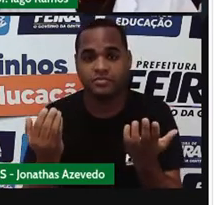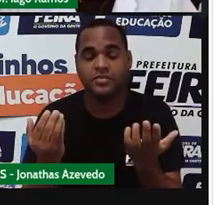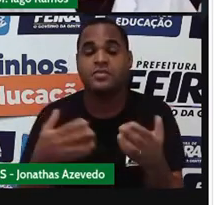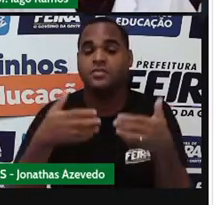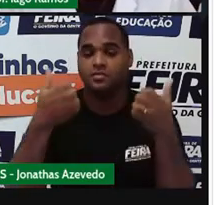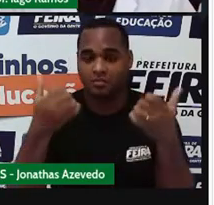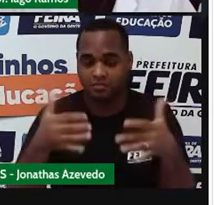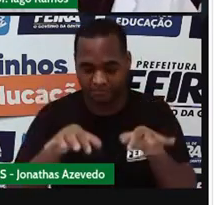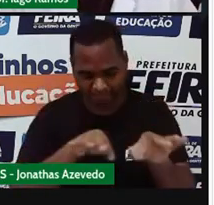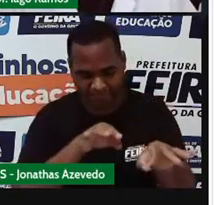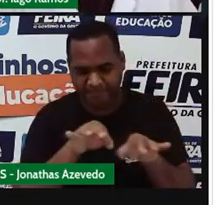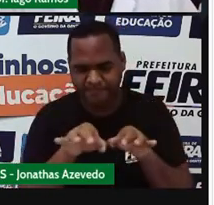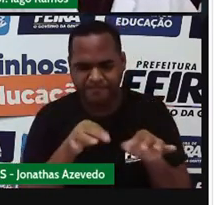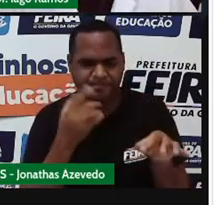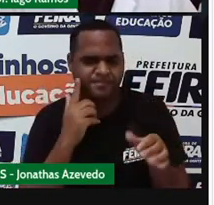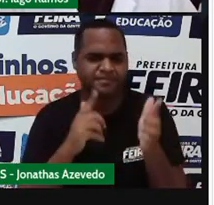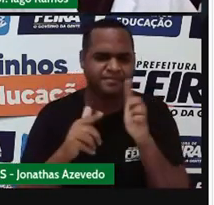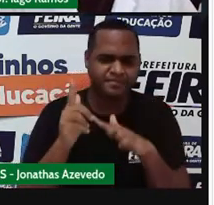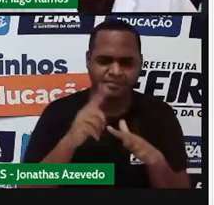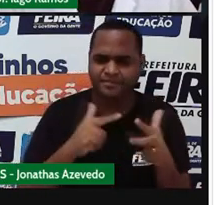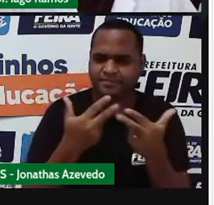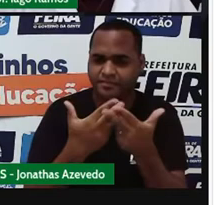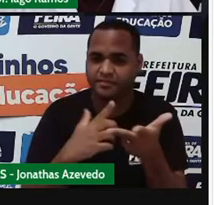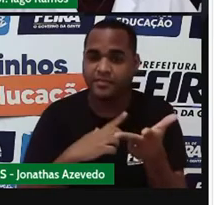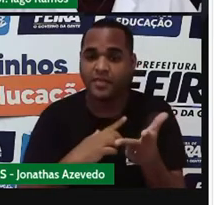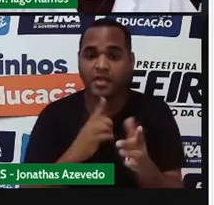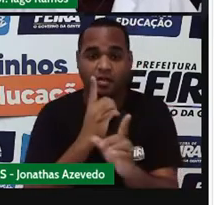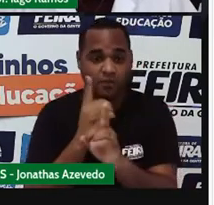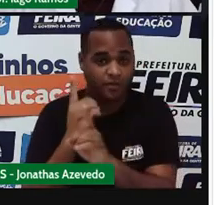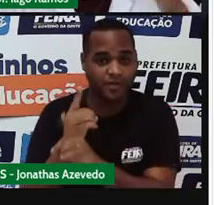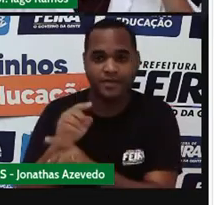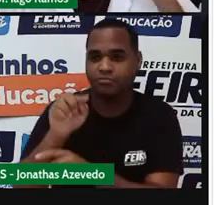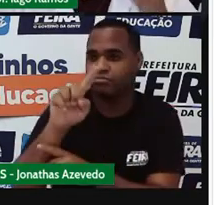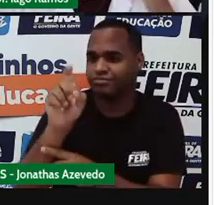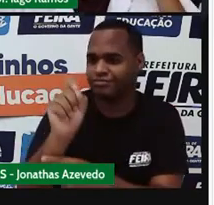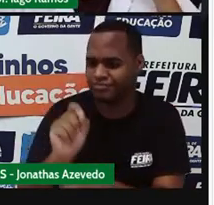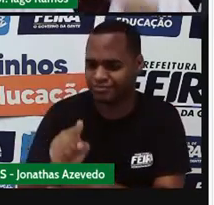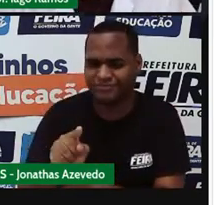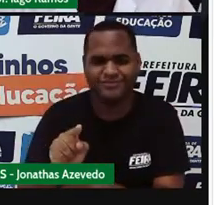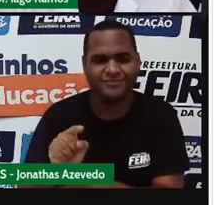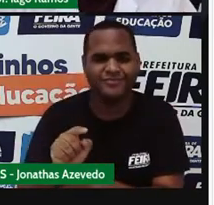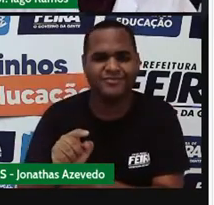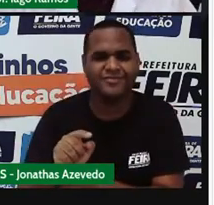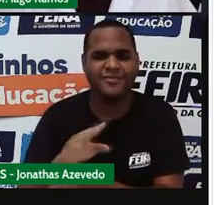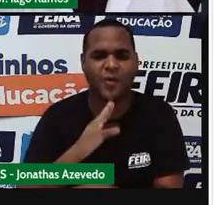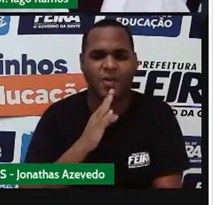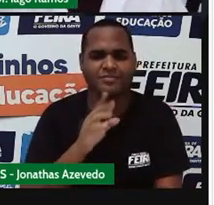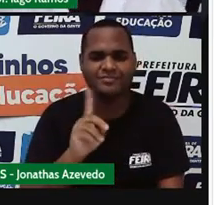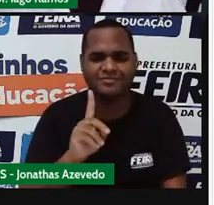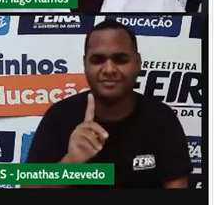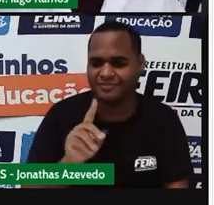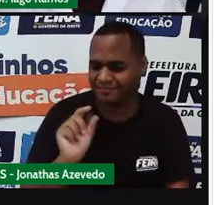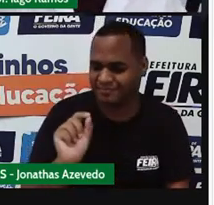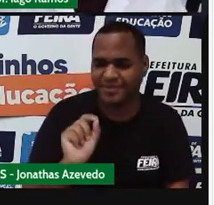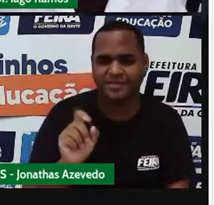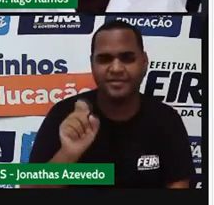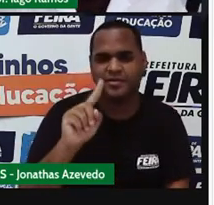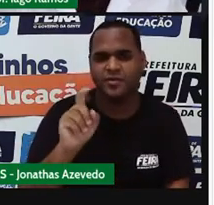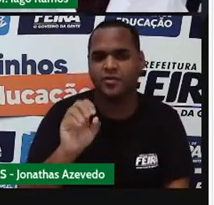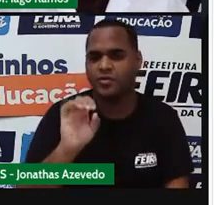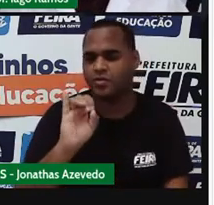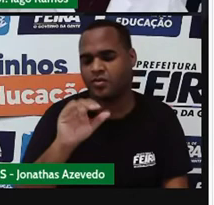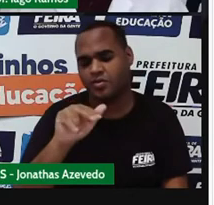Então, resolver a equação significa encontrar o valor da incógnita. O que é incógnita? Se você for no